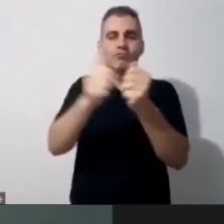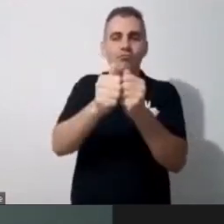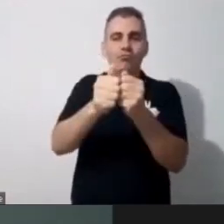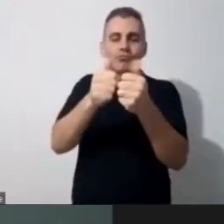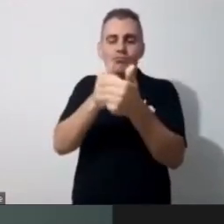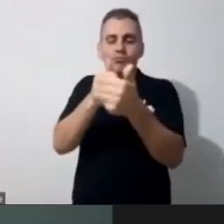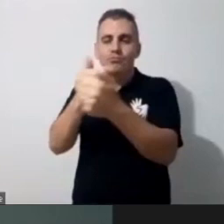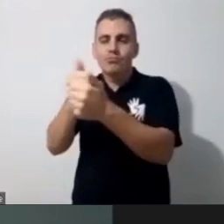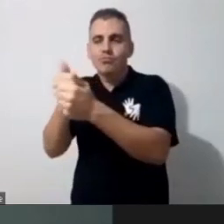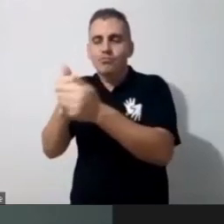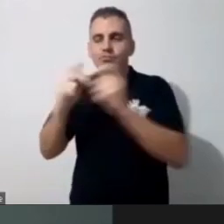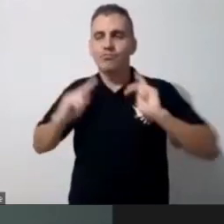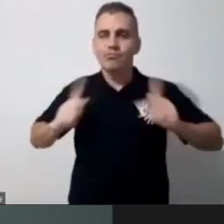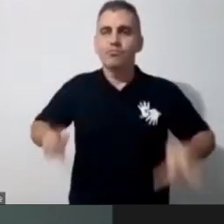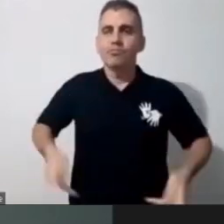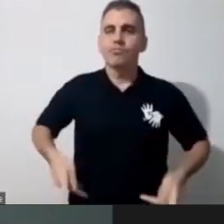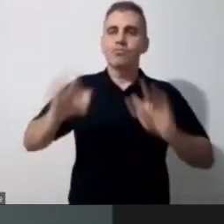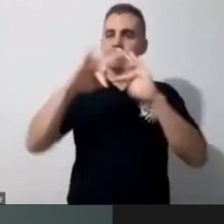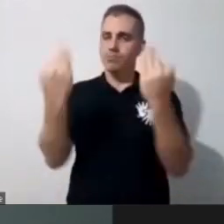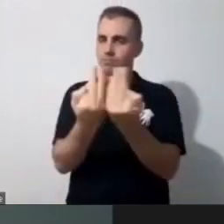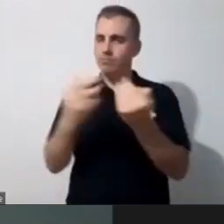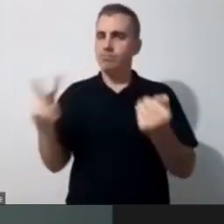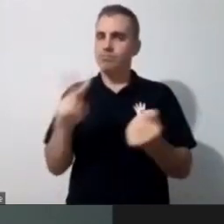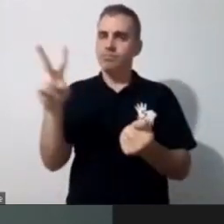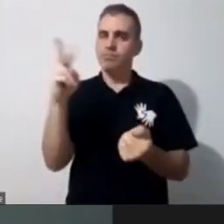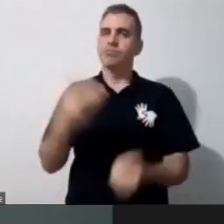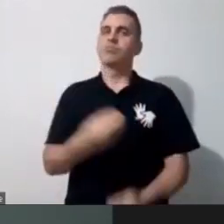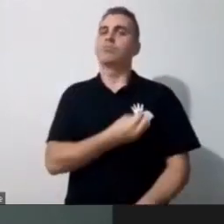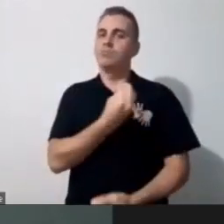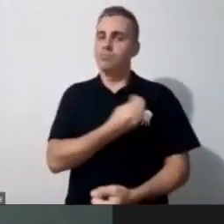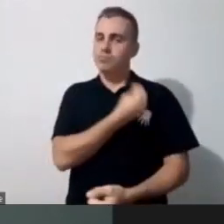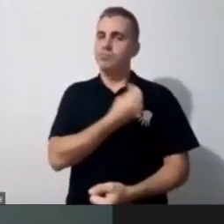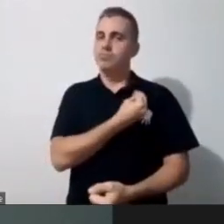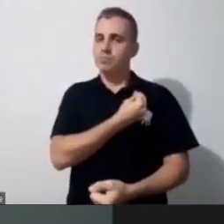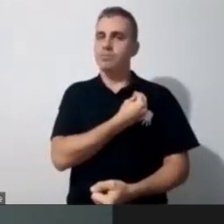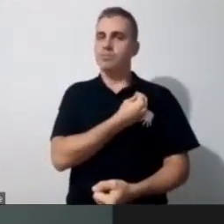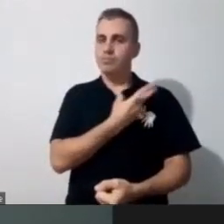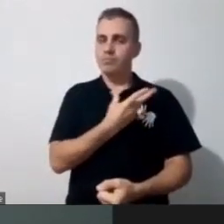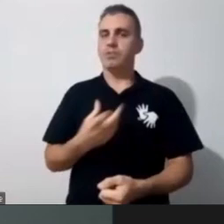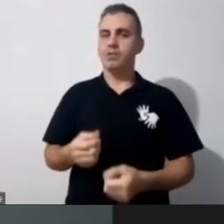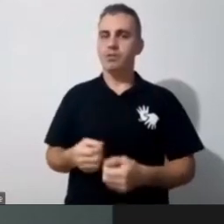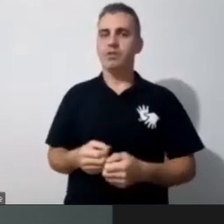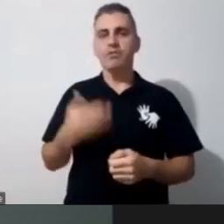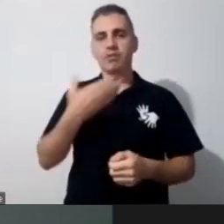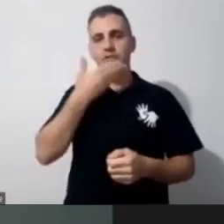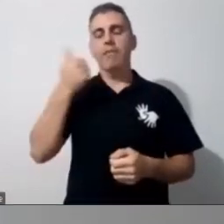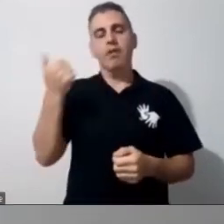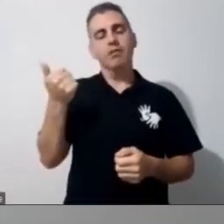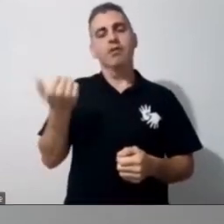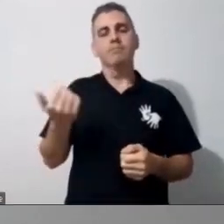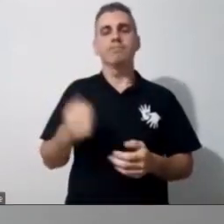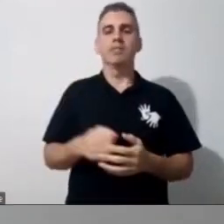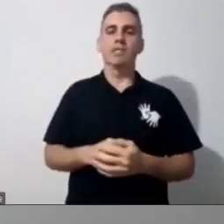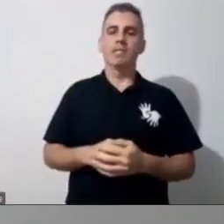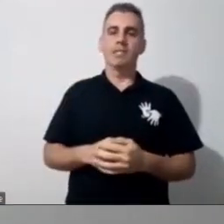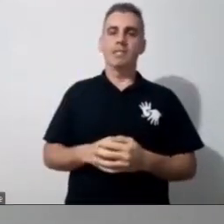humano, valores de vida, acho que nesse sentido, assim, a minha rotina tem mudado para melhor. Uma coisa, assim,